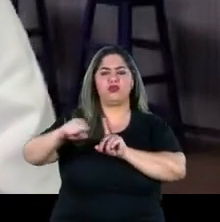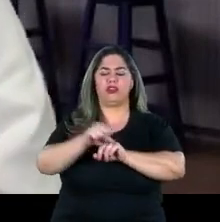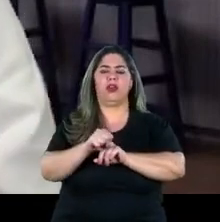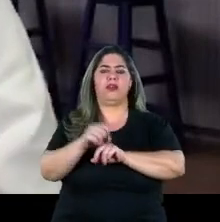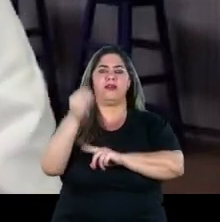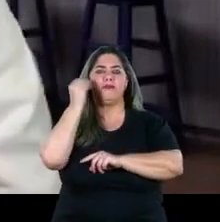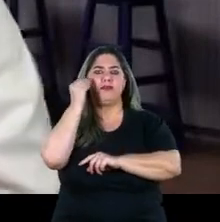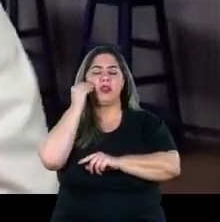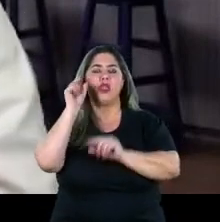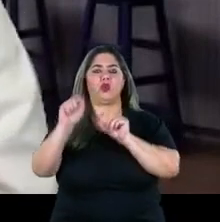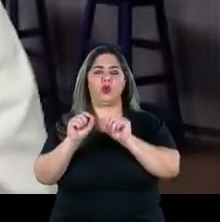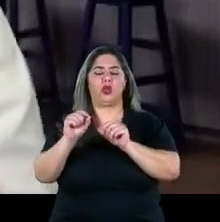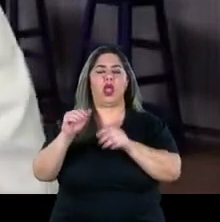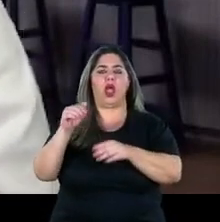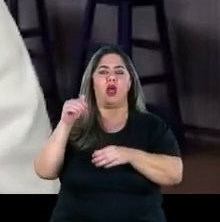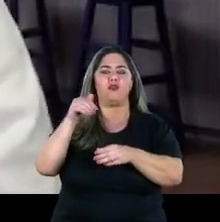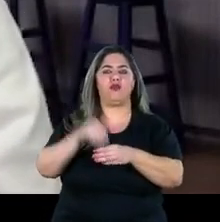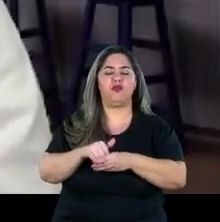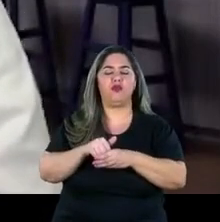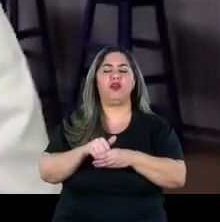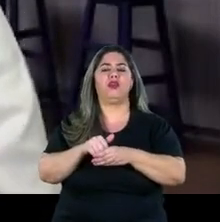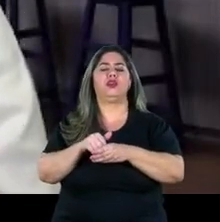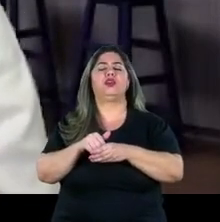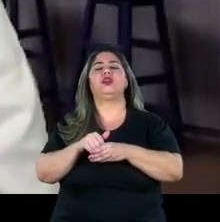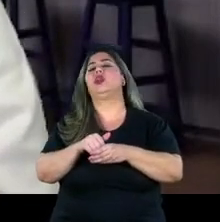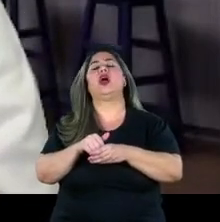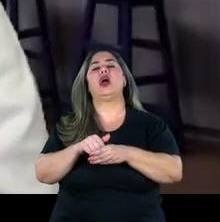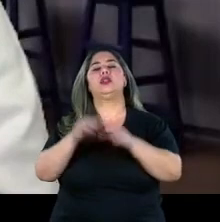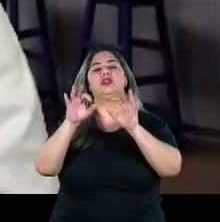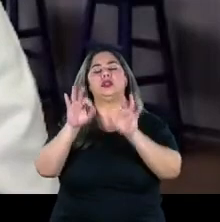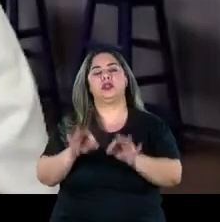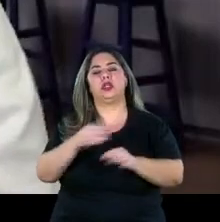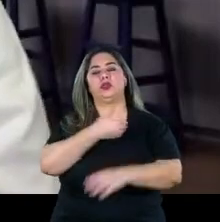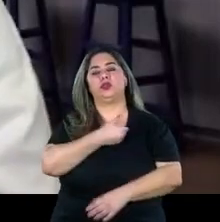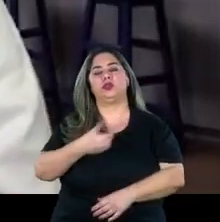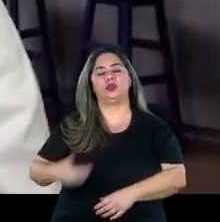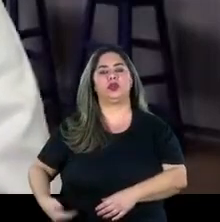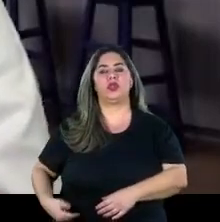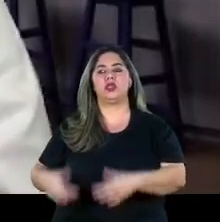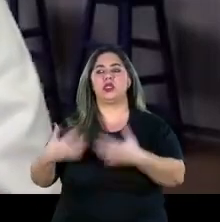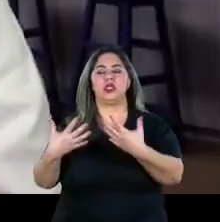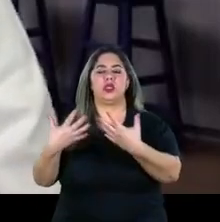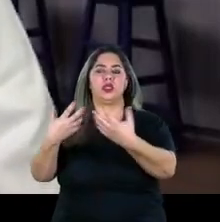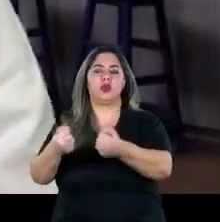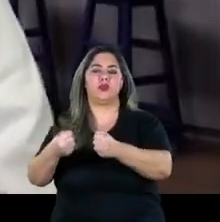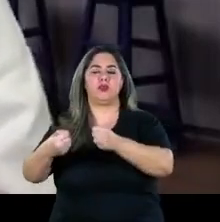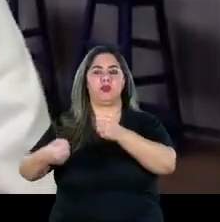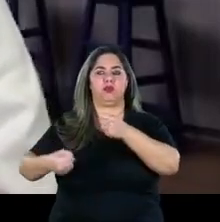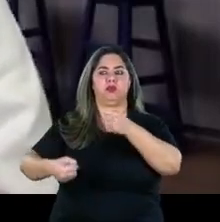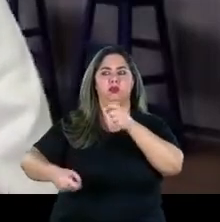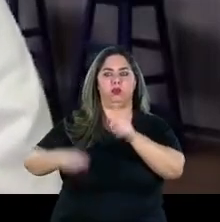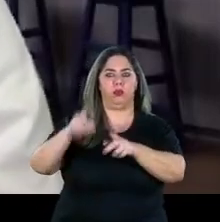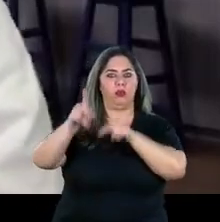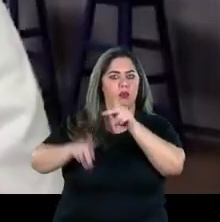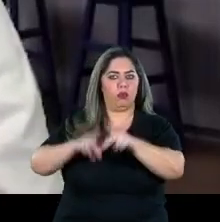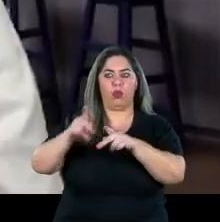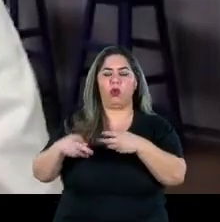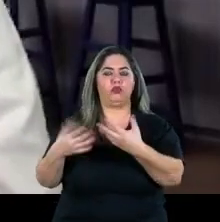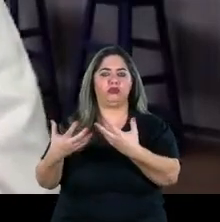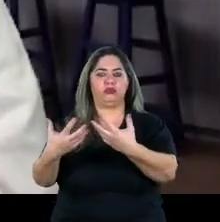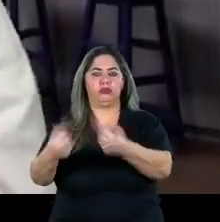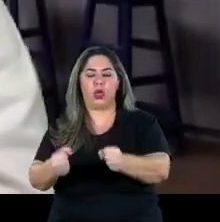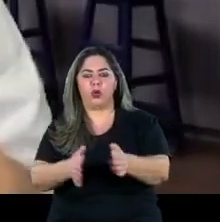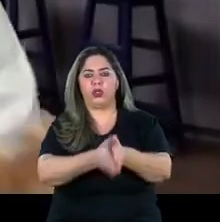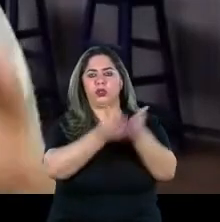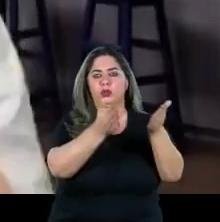repetir essa burrice que nós fizemos de eleger esse governo que é contra o povo contra a população contra os mais